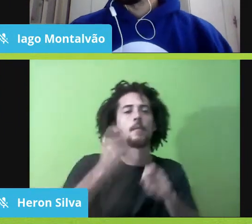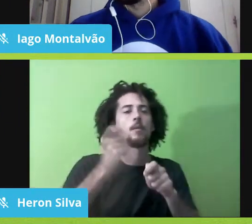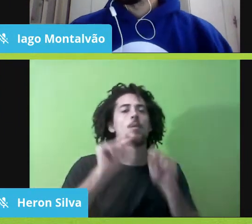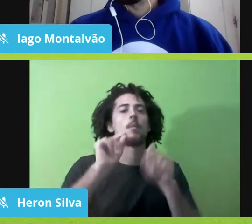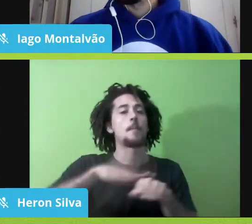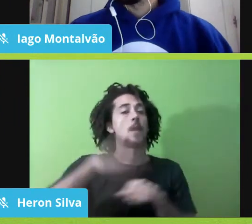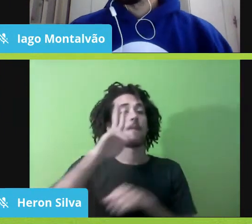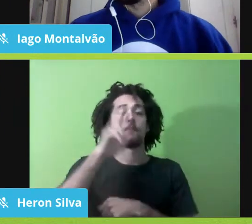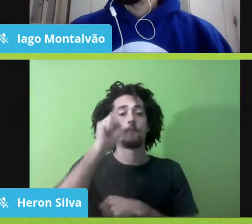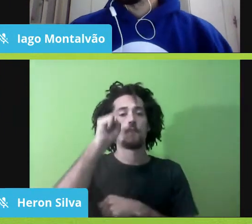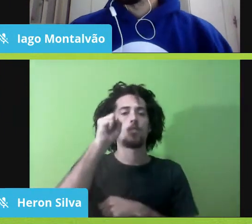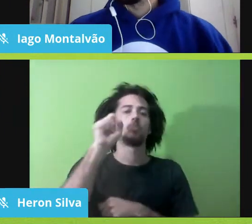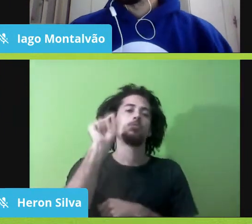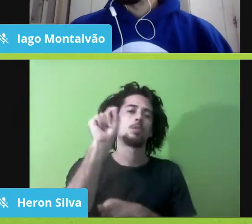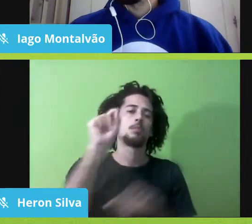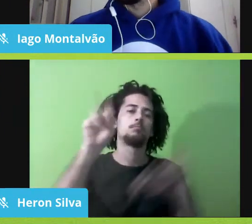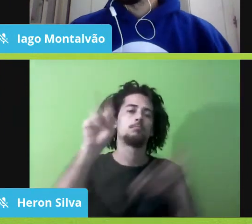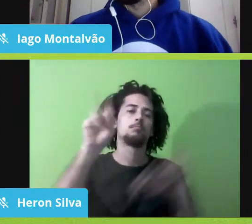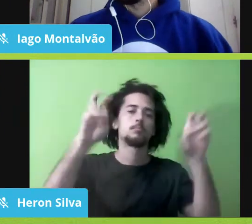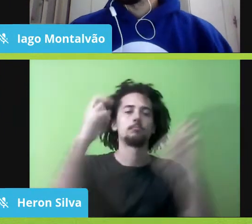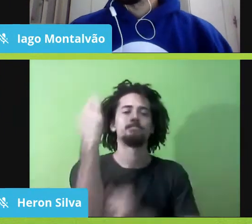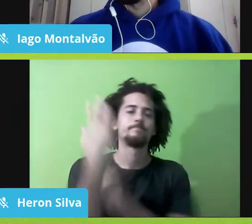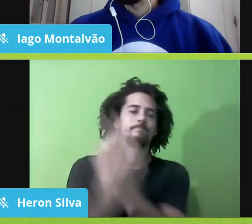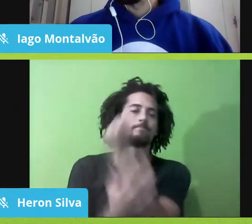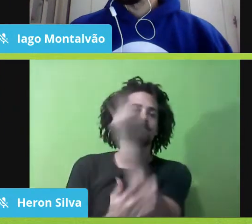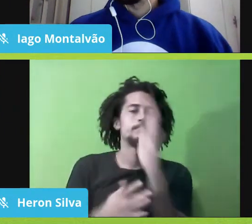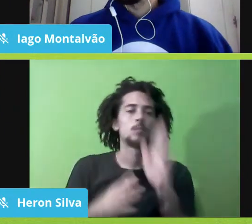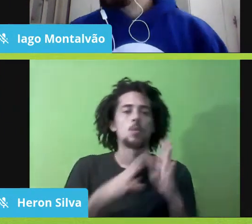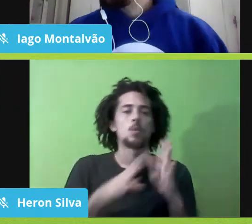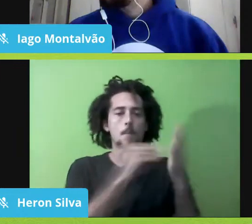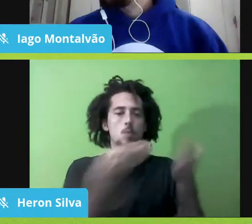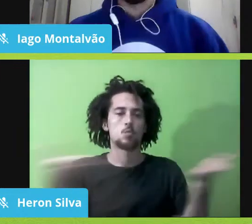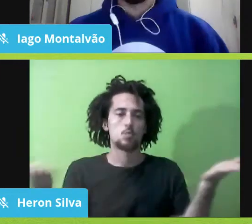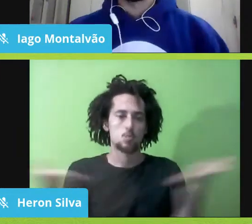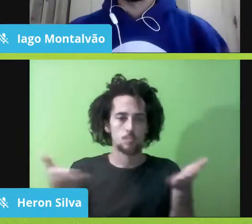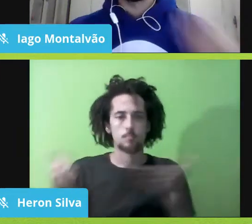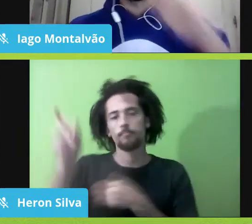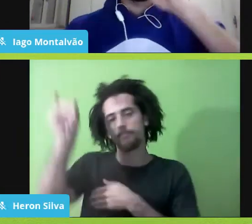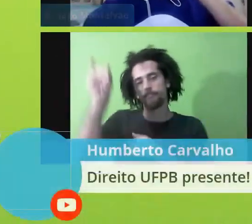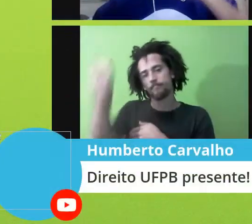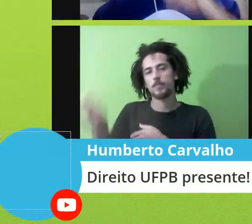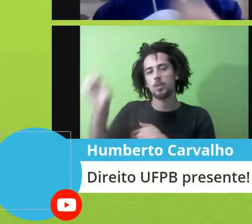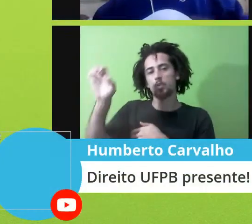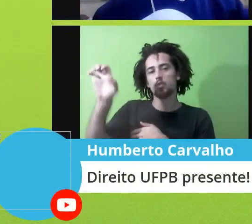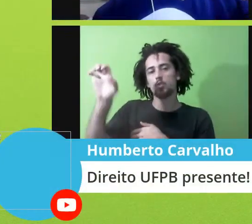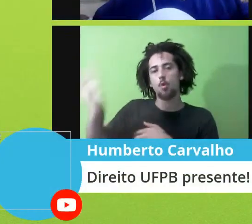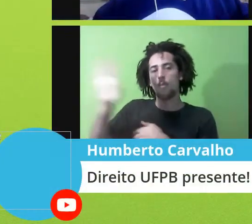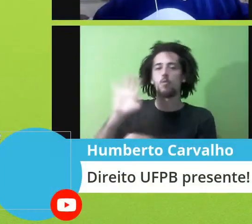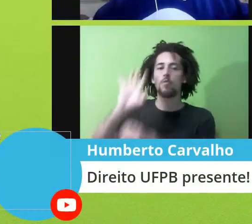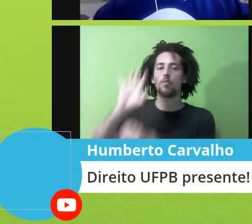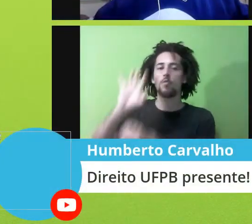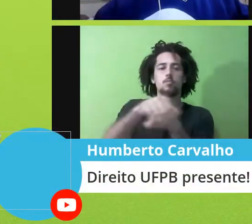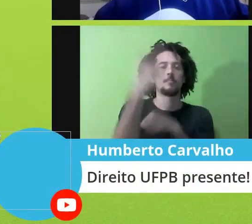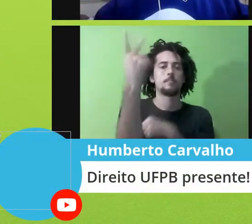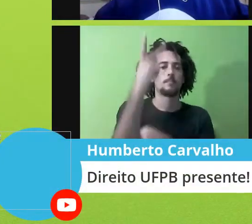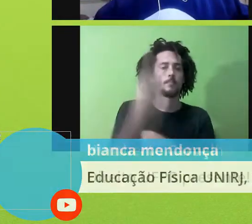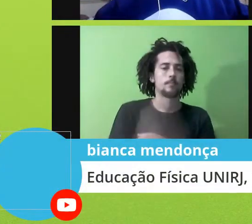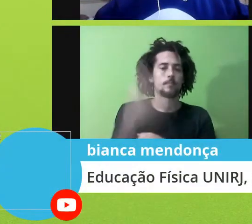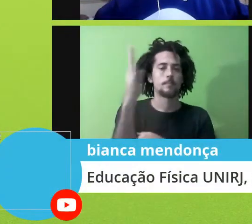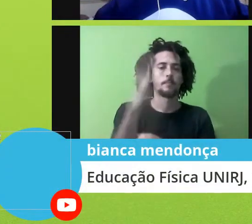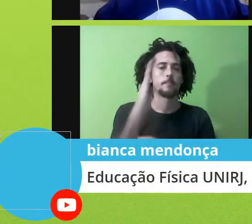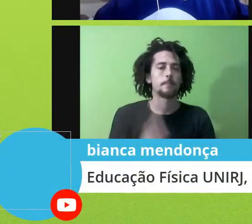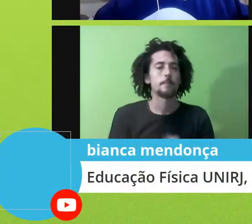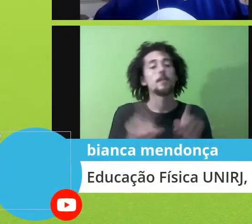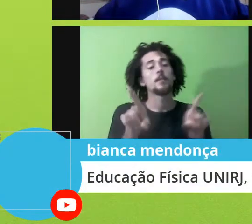modelo hegemônico, é esse que vem do colonizador europeu. E não só o direito, mas a educação